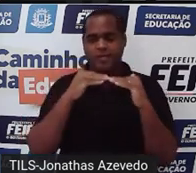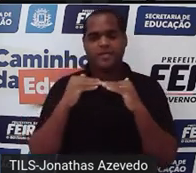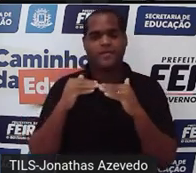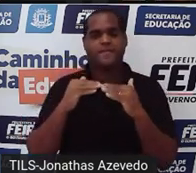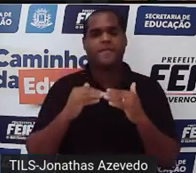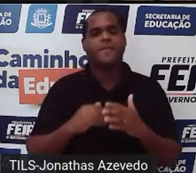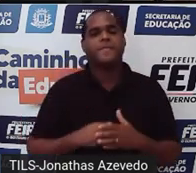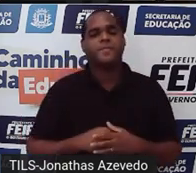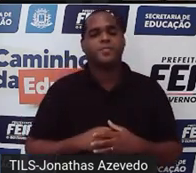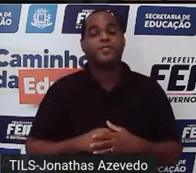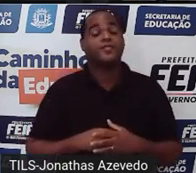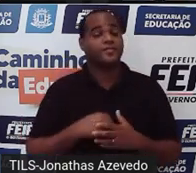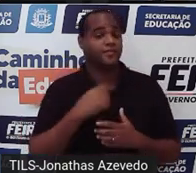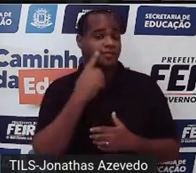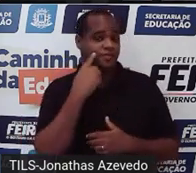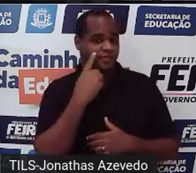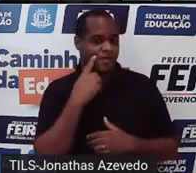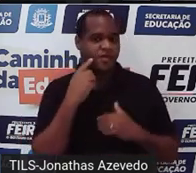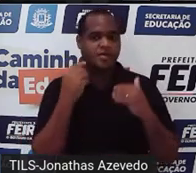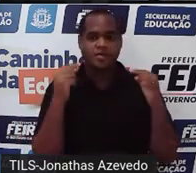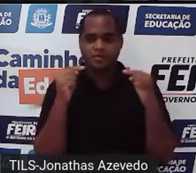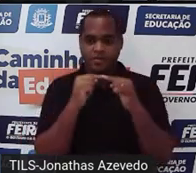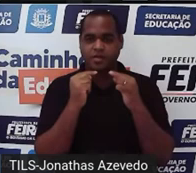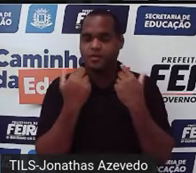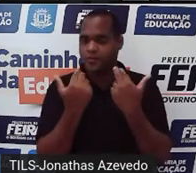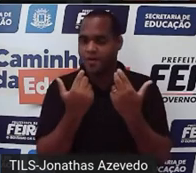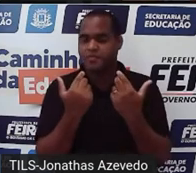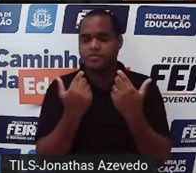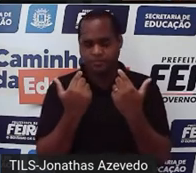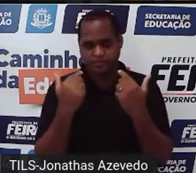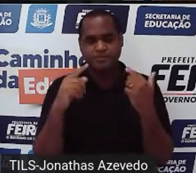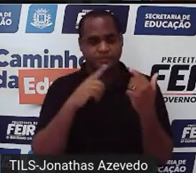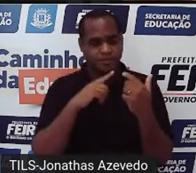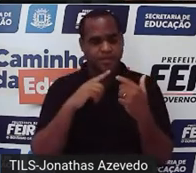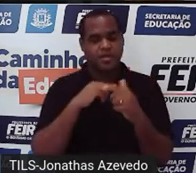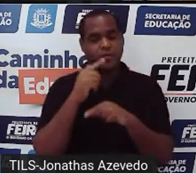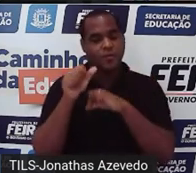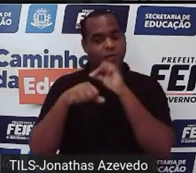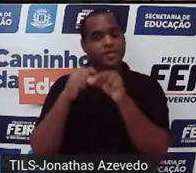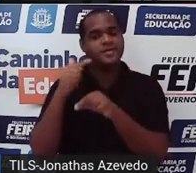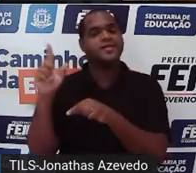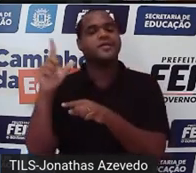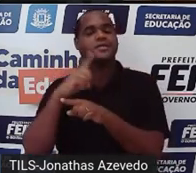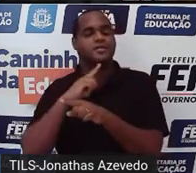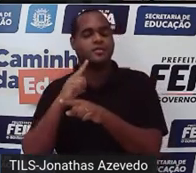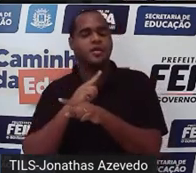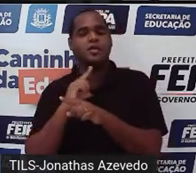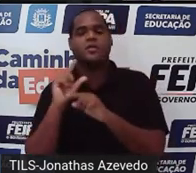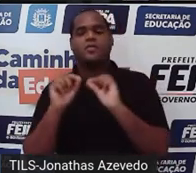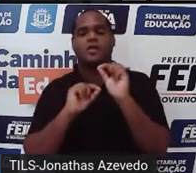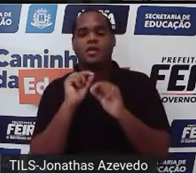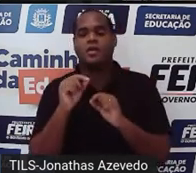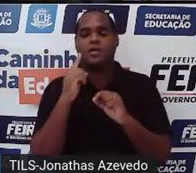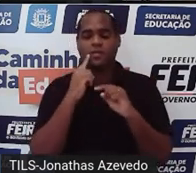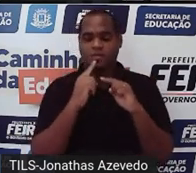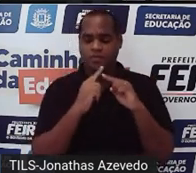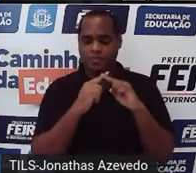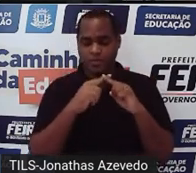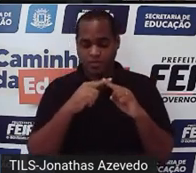são as mesmas equações só que uma está multiplicando por alguma coisa para dar outra